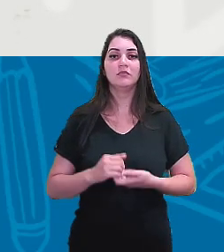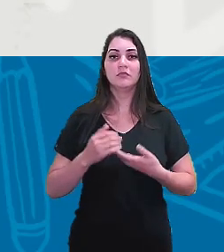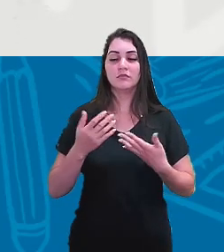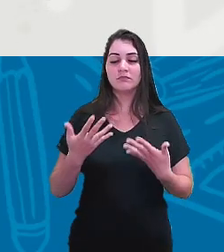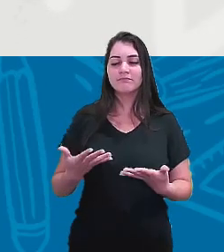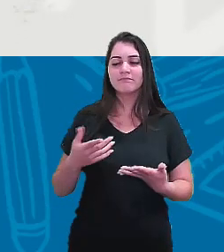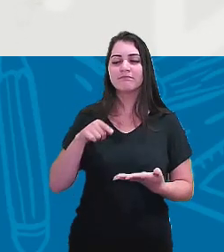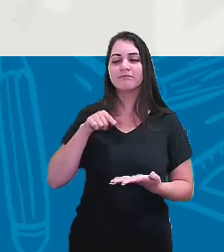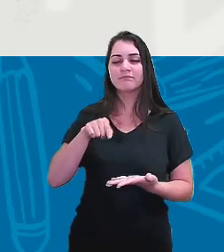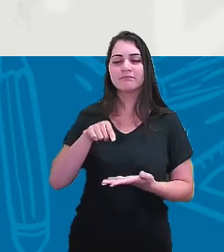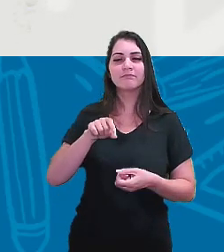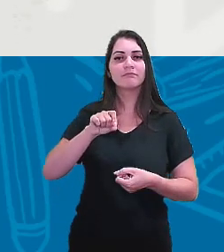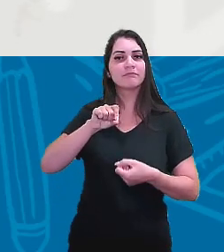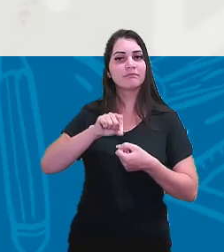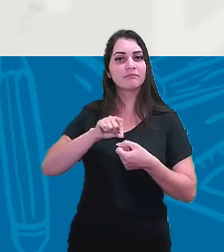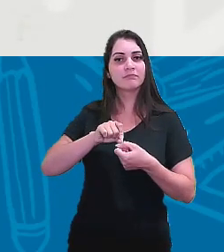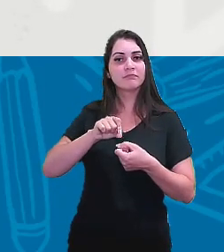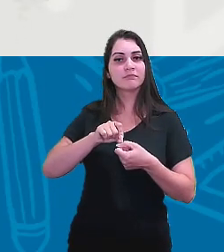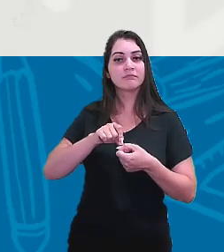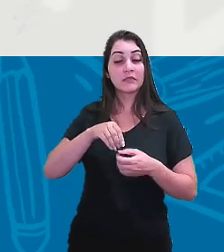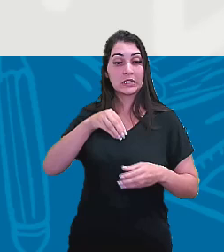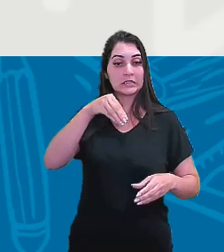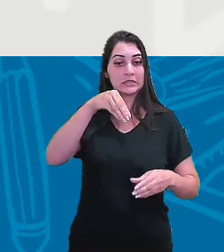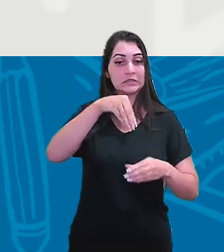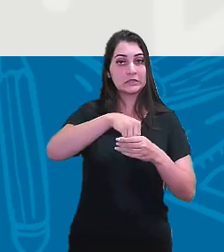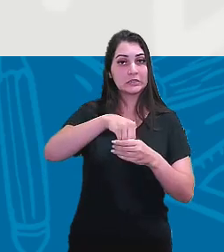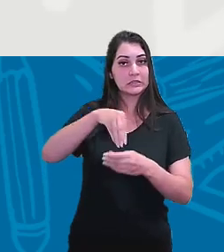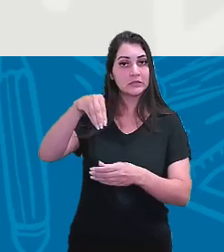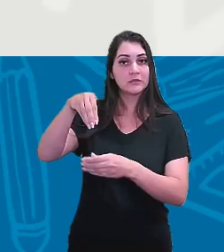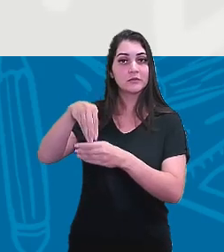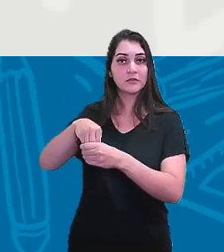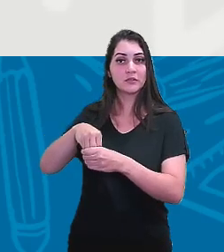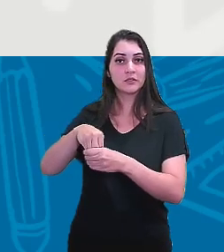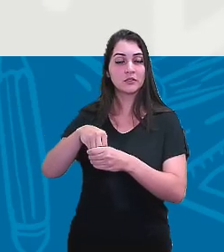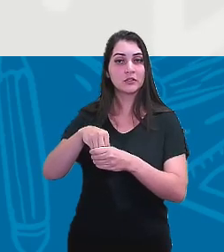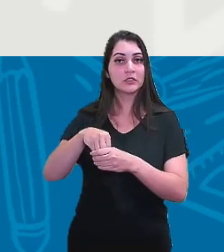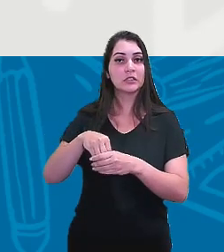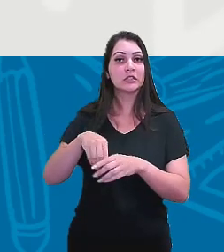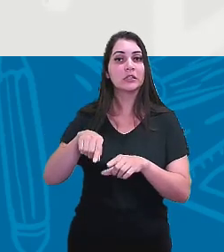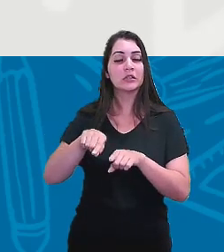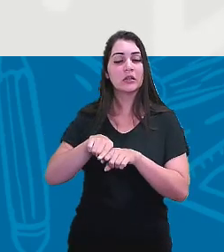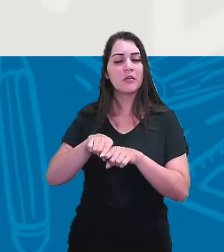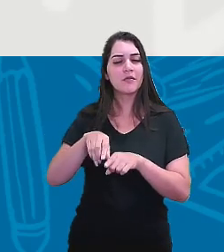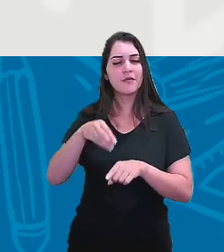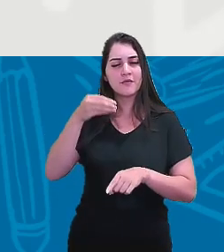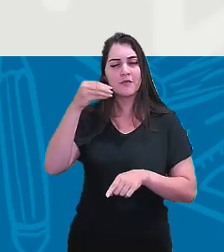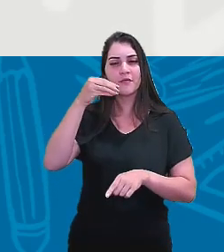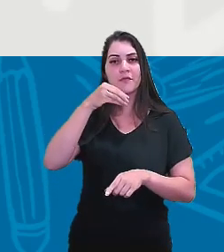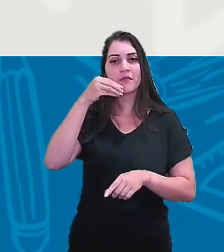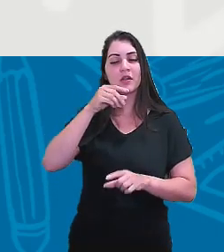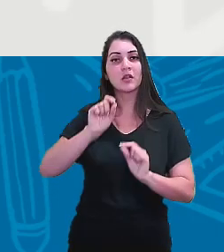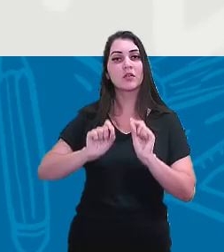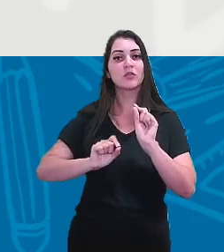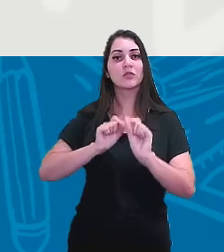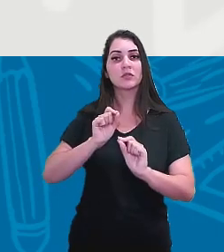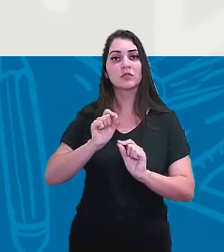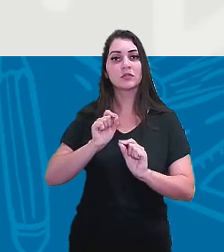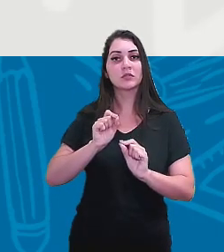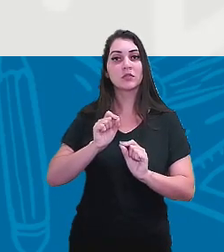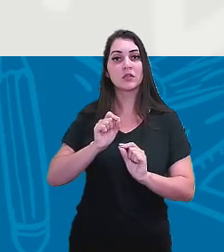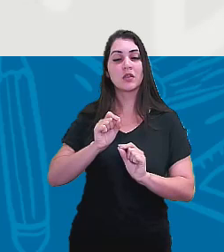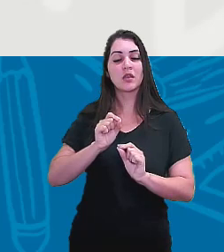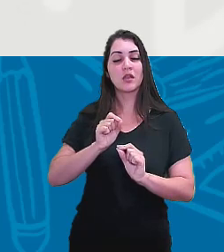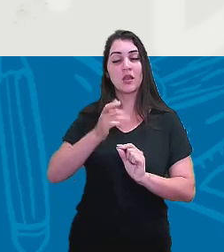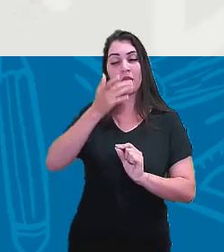realização de eleições diretas e enfraquecido como a figura do